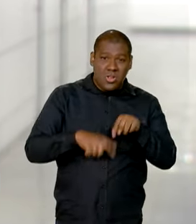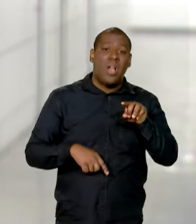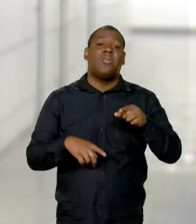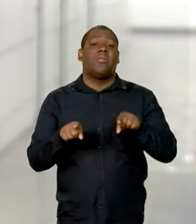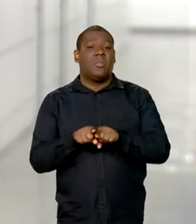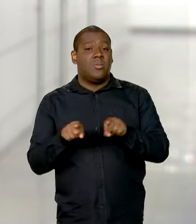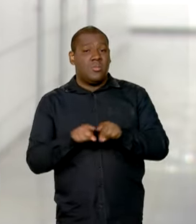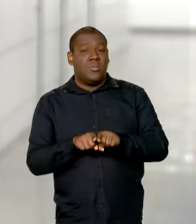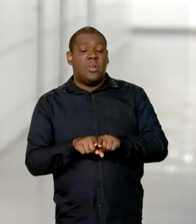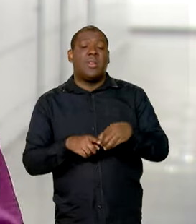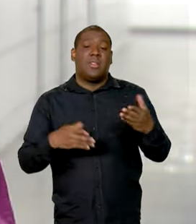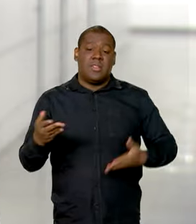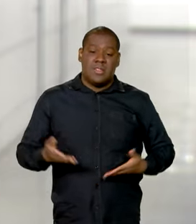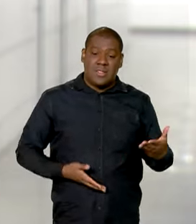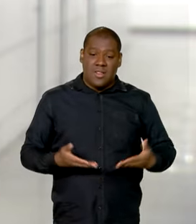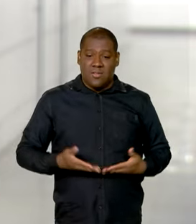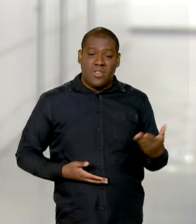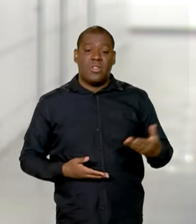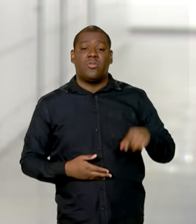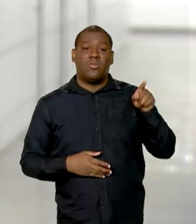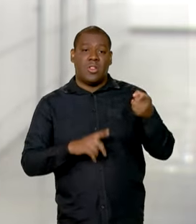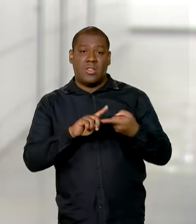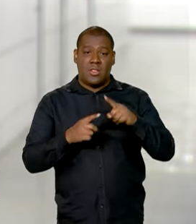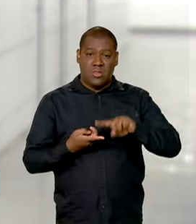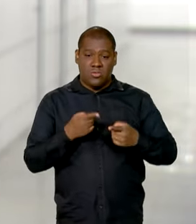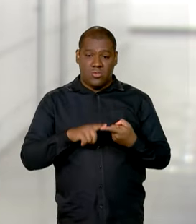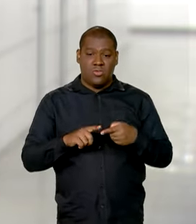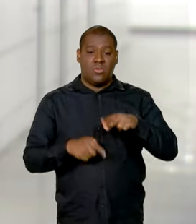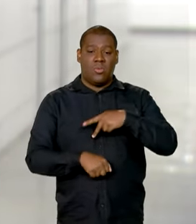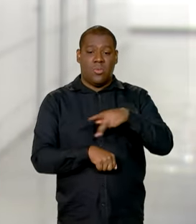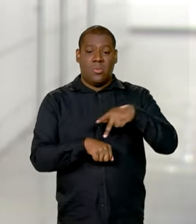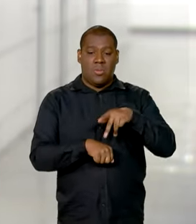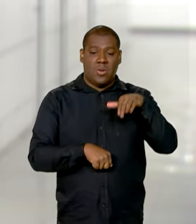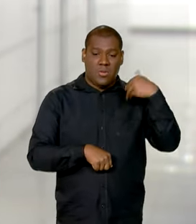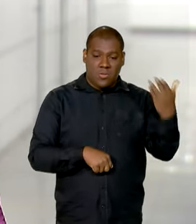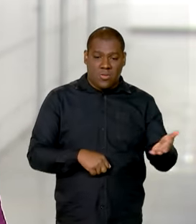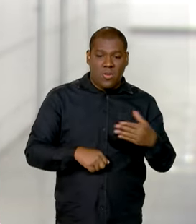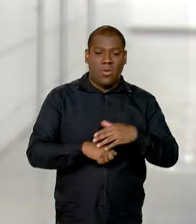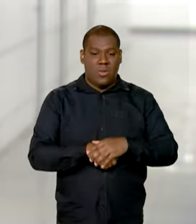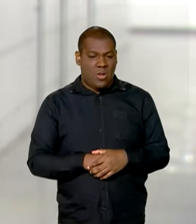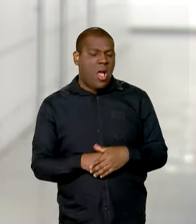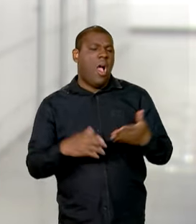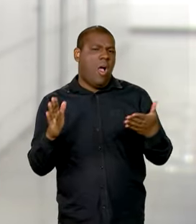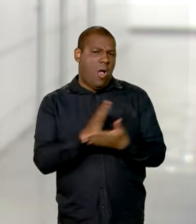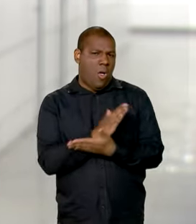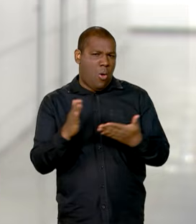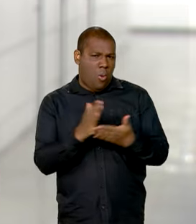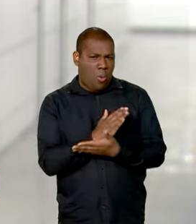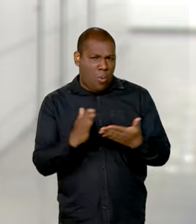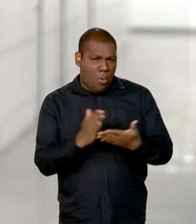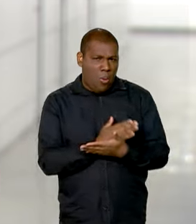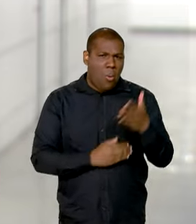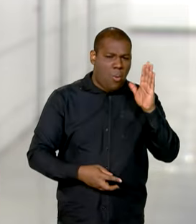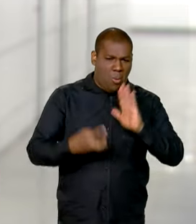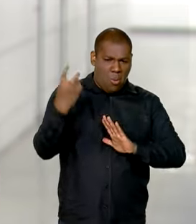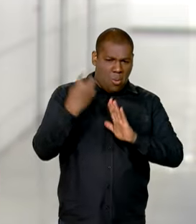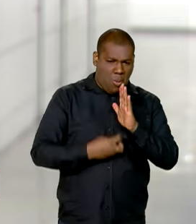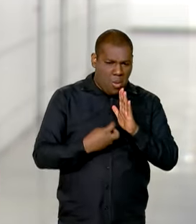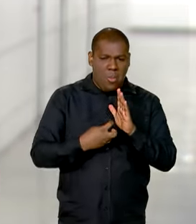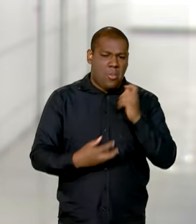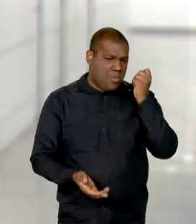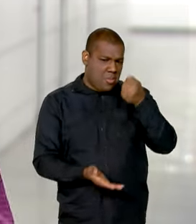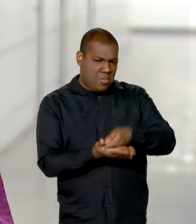importados. E determinadas operações têm isenção ou redução de alíquotas dos dois